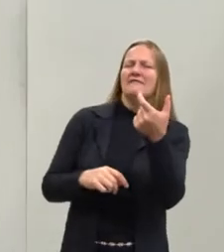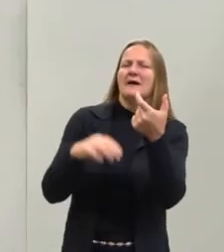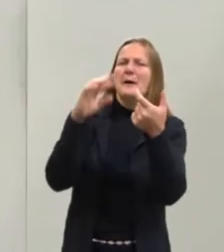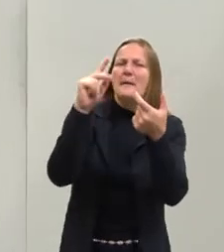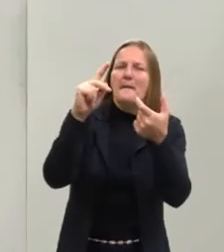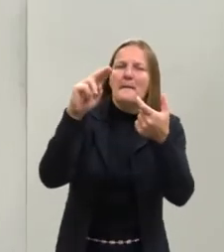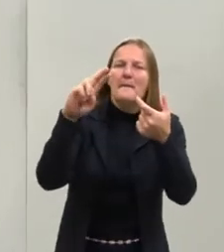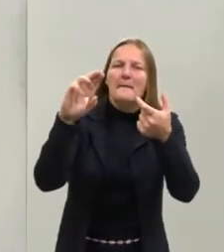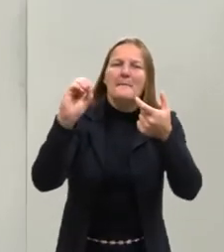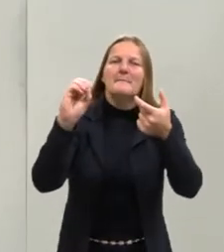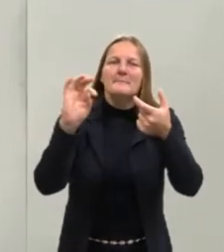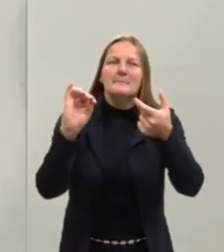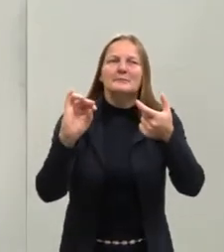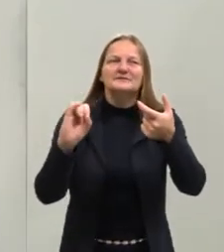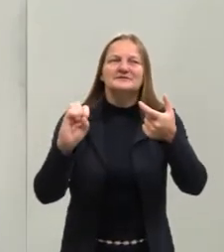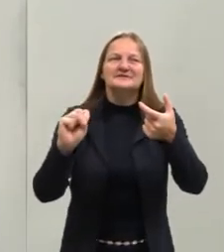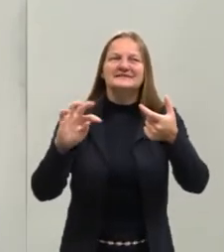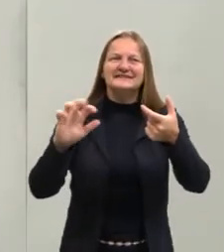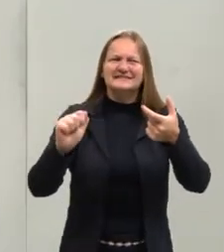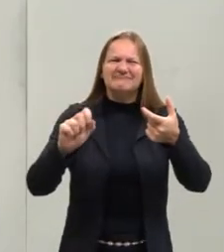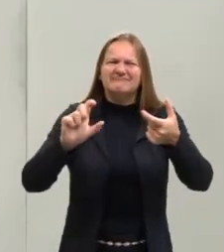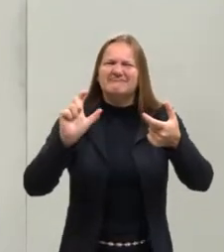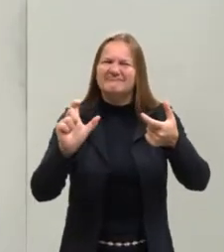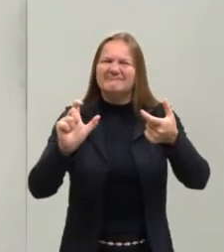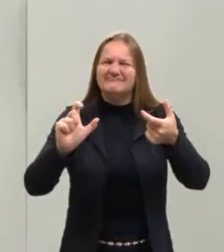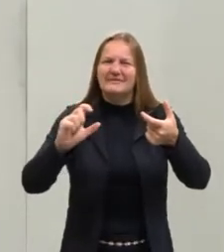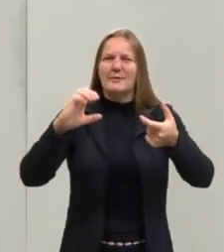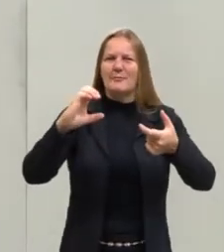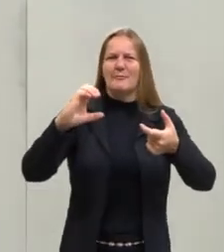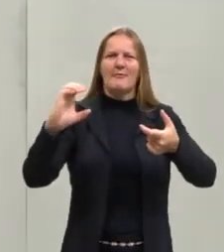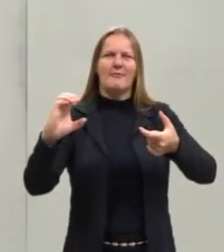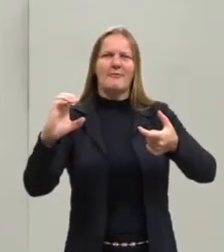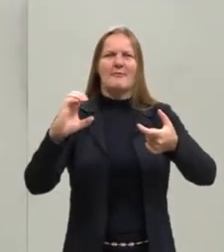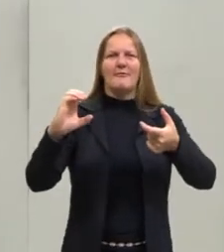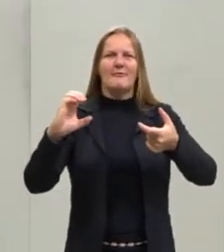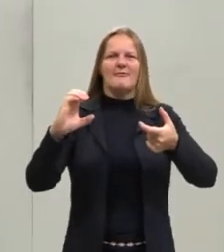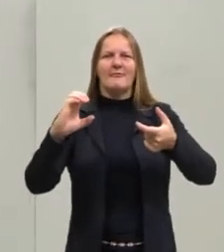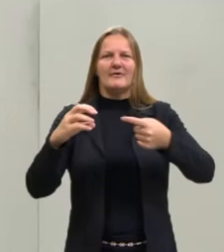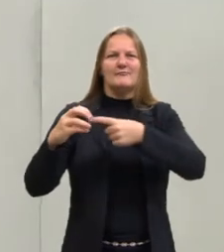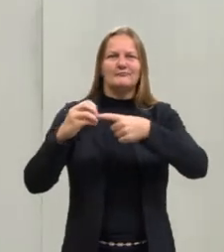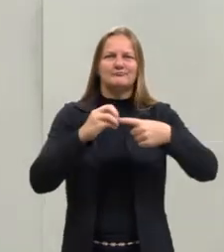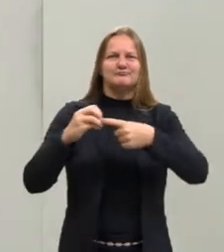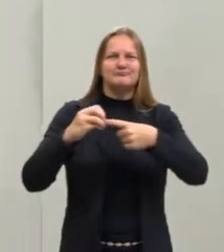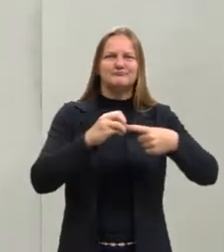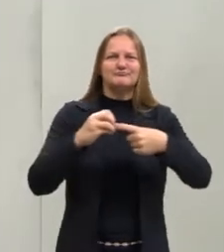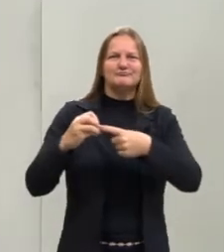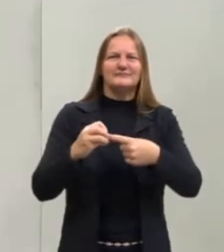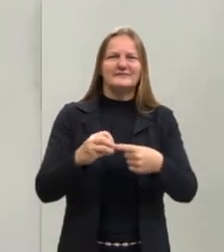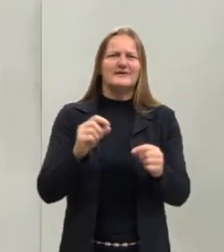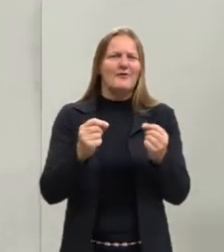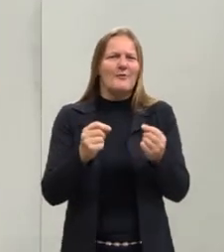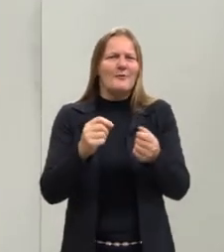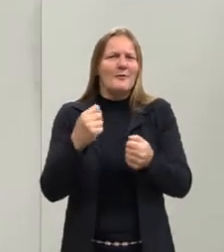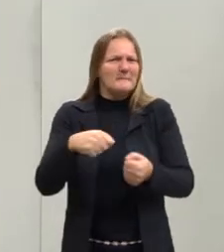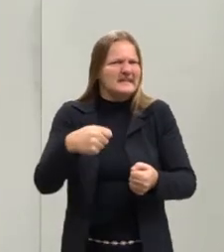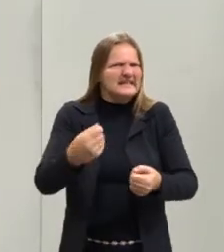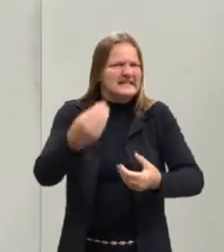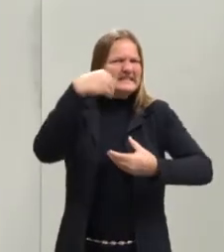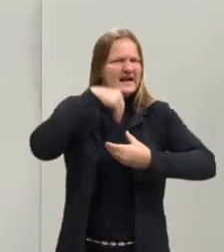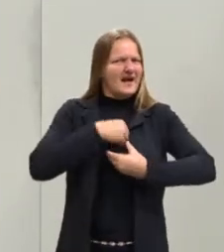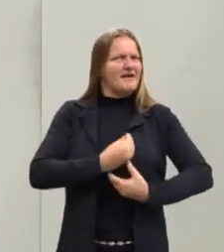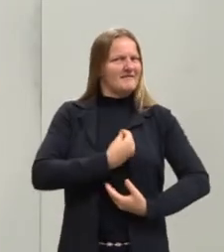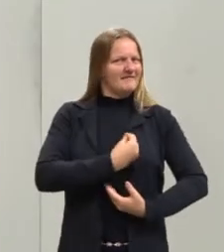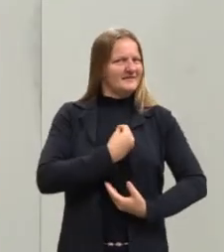Como assim? Ixi, só ouvi falar uma vez de Protousuário. Protoctista eu nunca ouvi falar. Muito menos se a gente precisa deles para